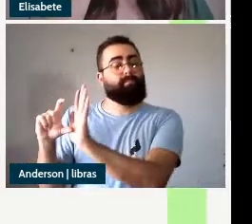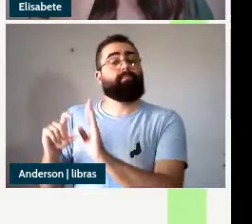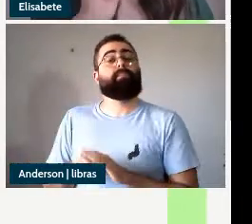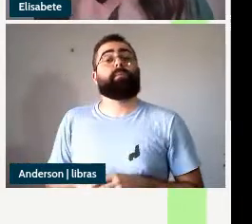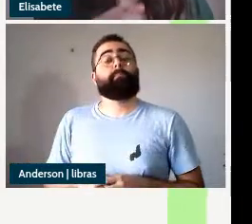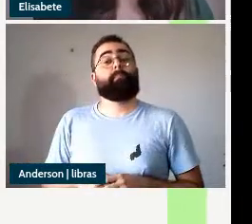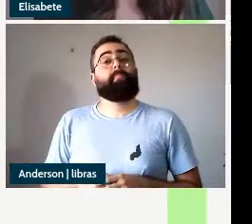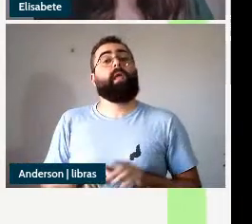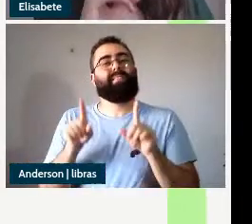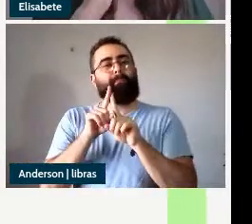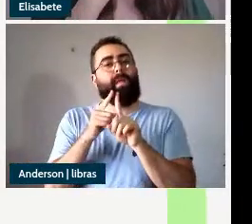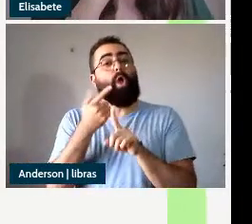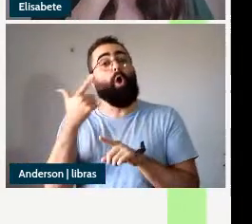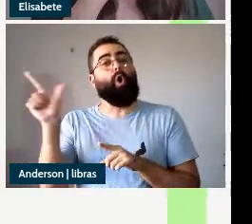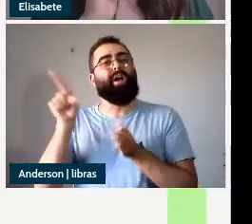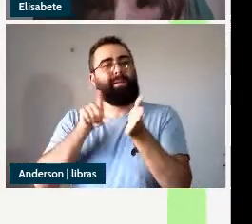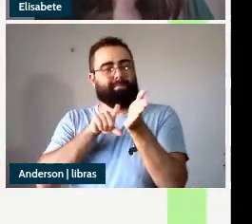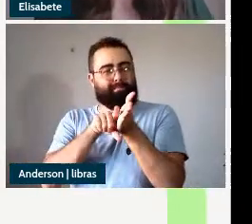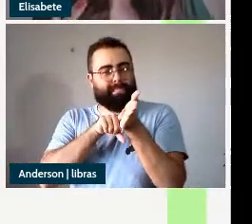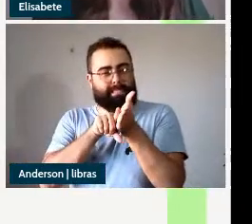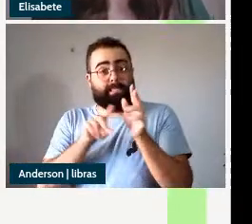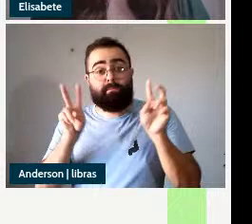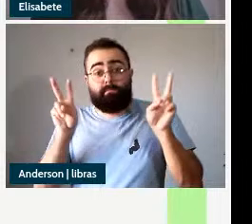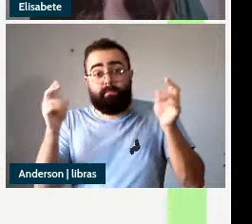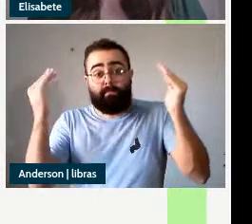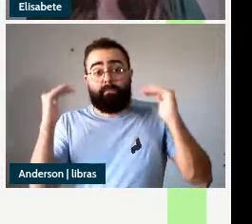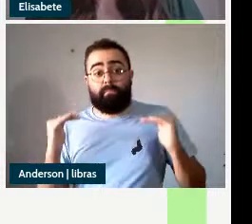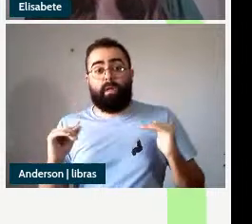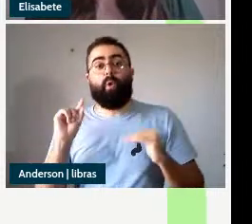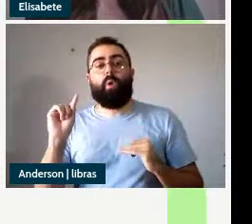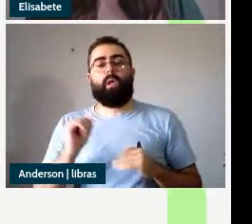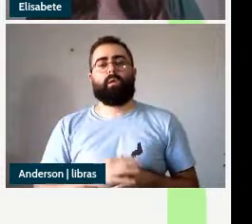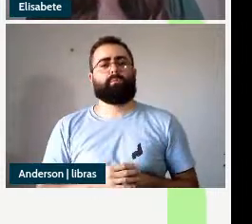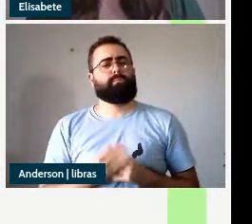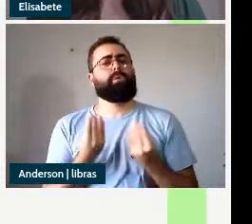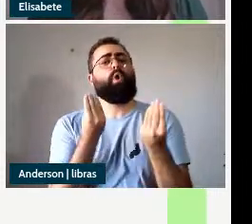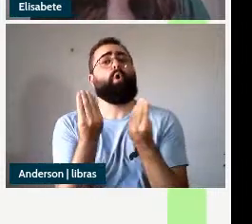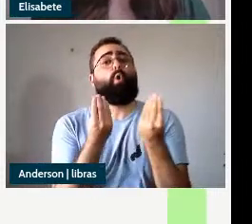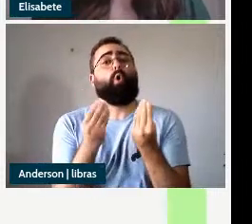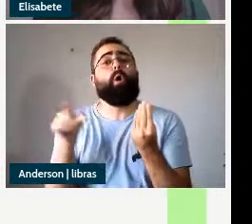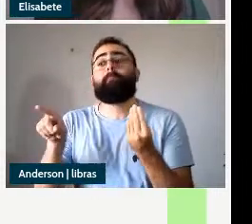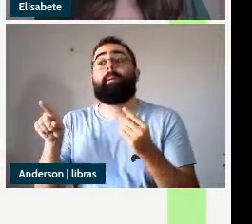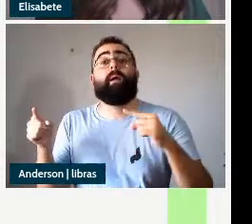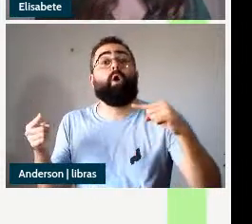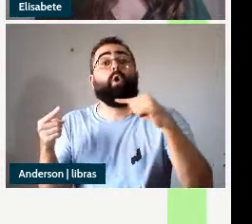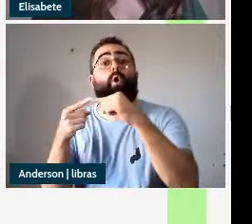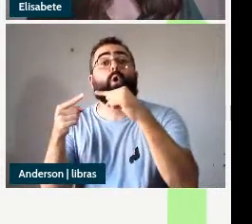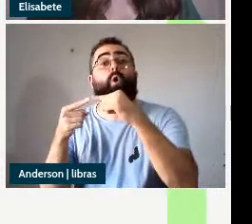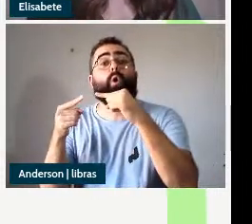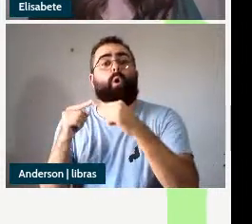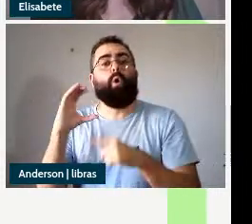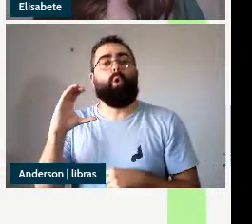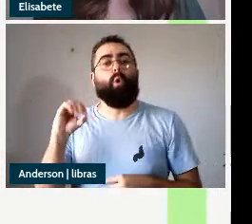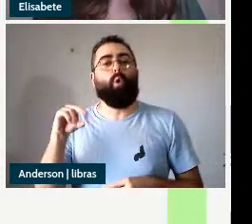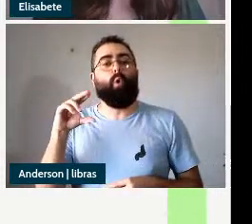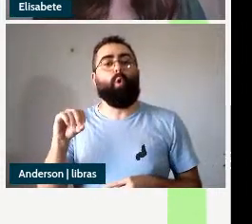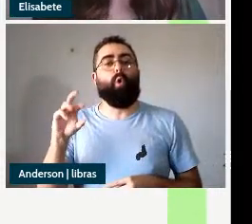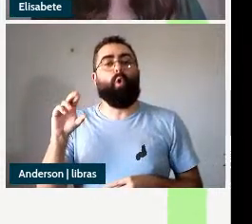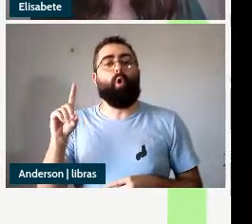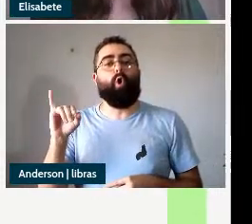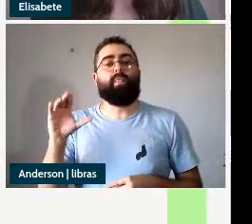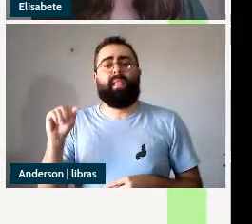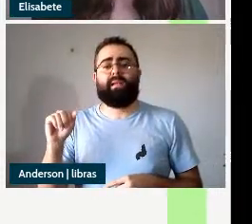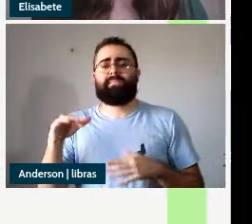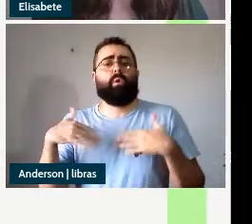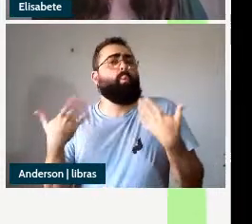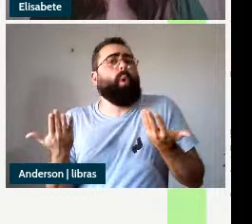sintaxe o nosso foco é a sintaxe é qual seria o mecanismo de concordância operante na derivação desses dados e essa